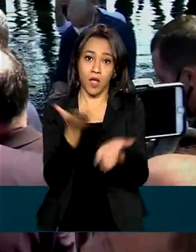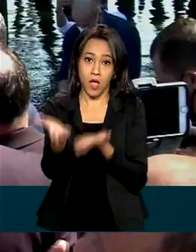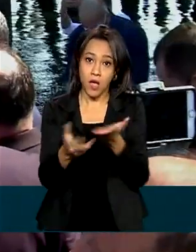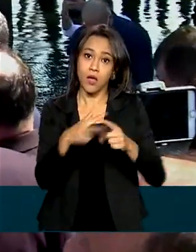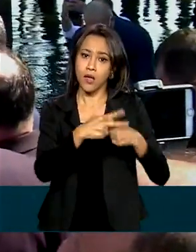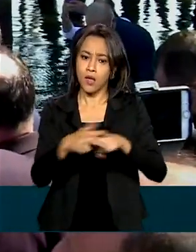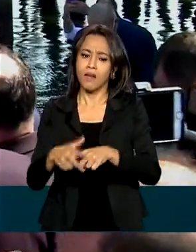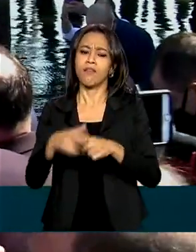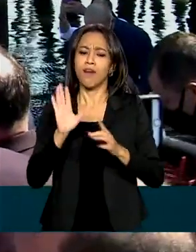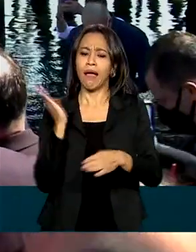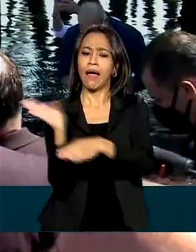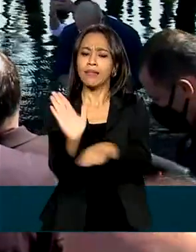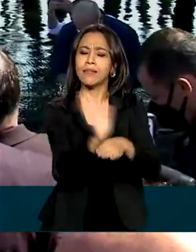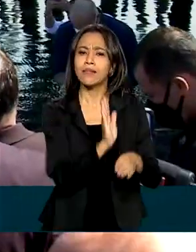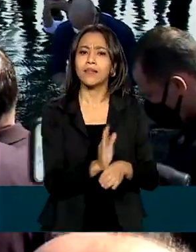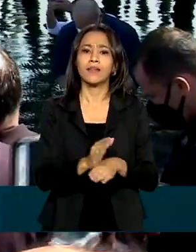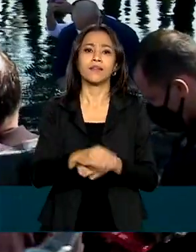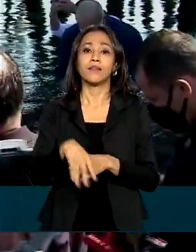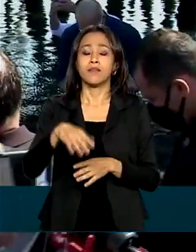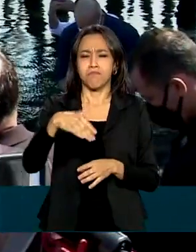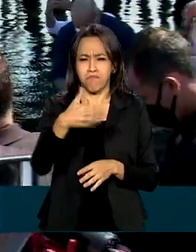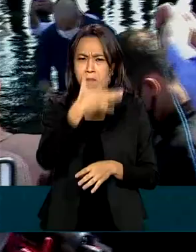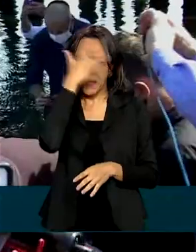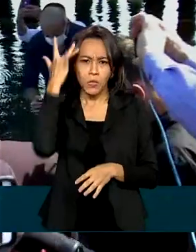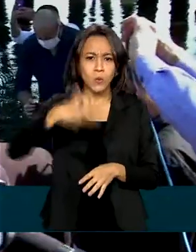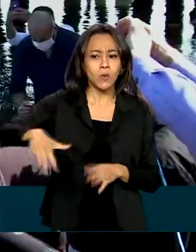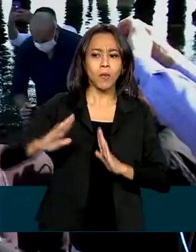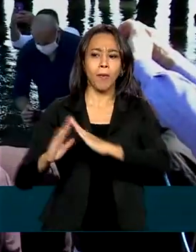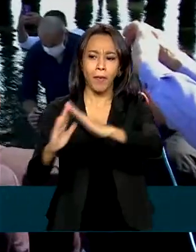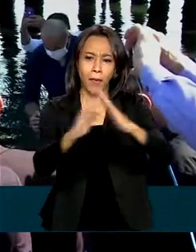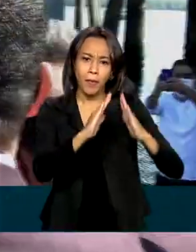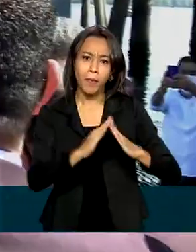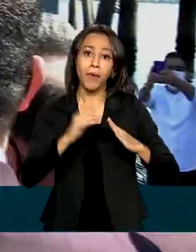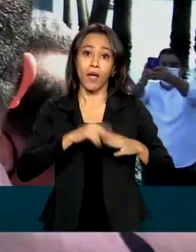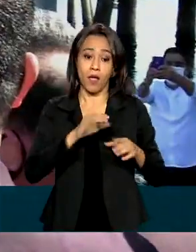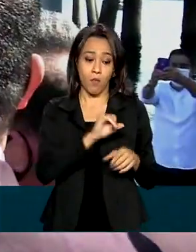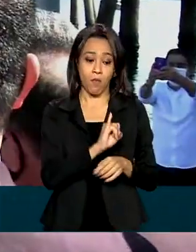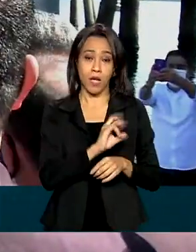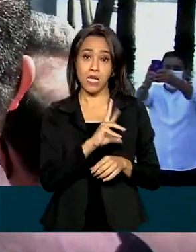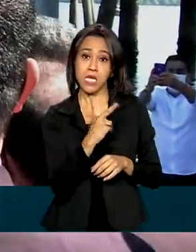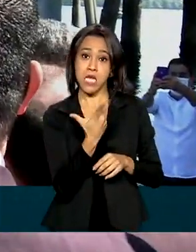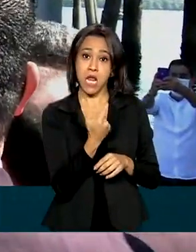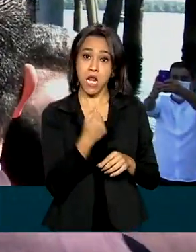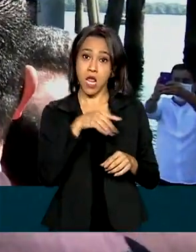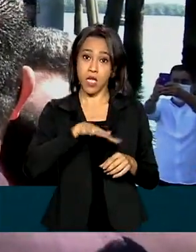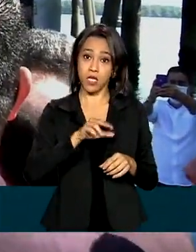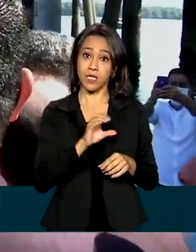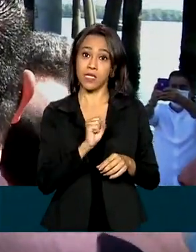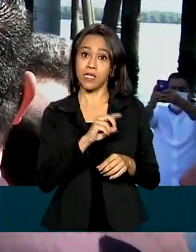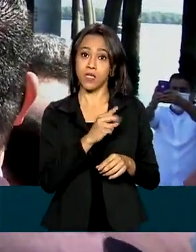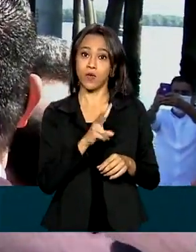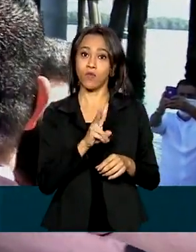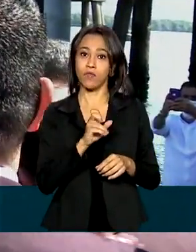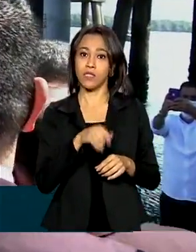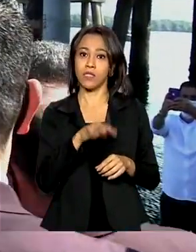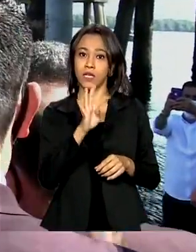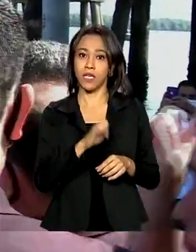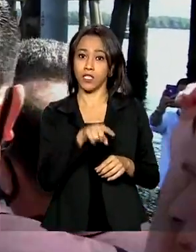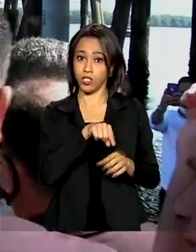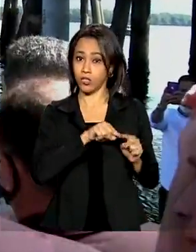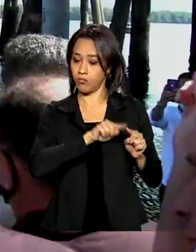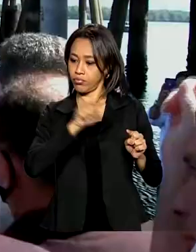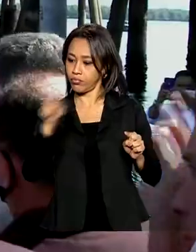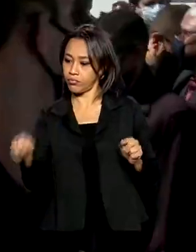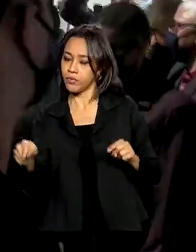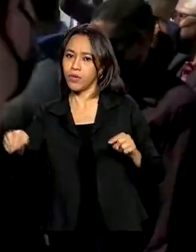mil pessoas que moram na região. A ponte liga a ilha de São Vicente ao continente e chegou a ficar fechada por causa do